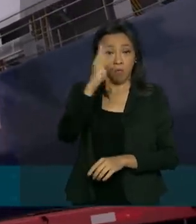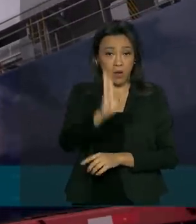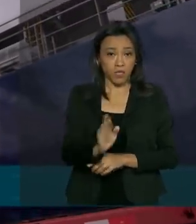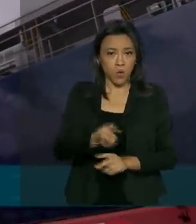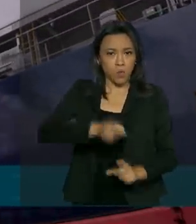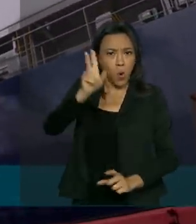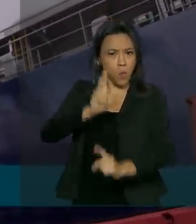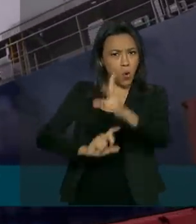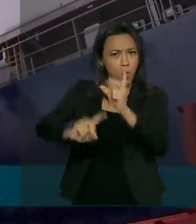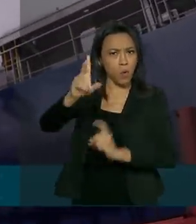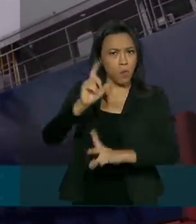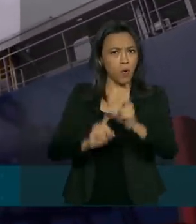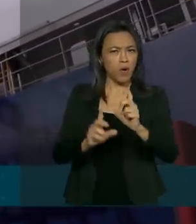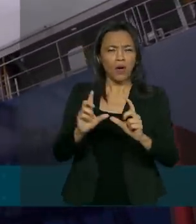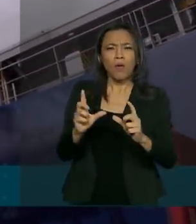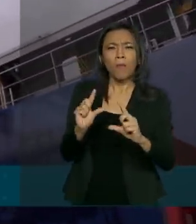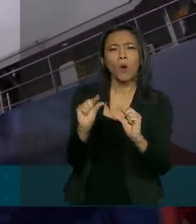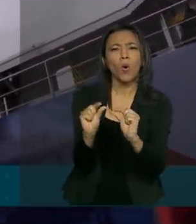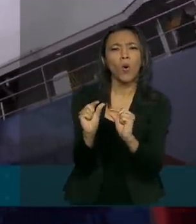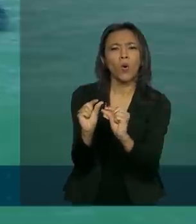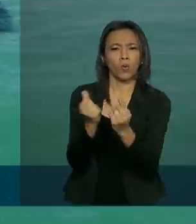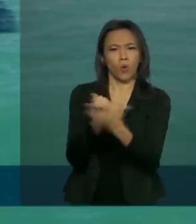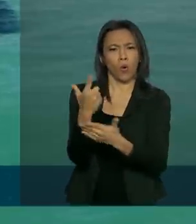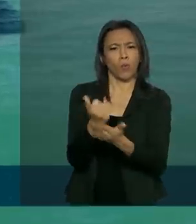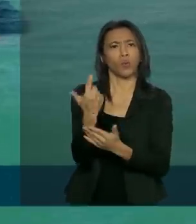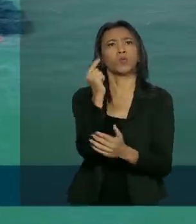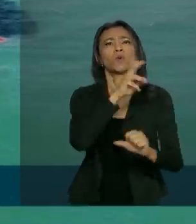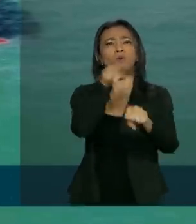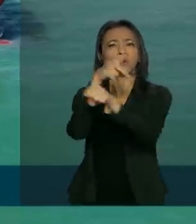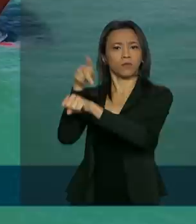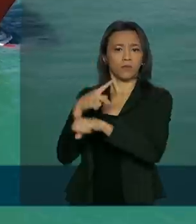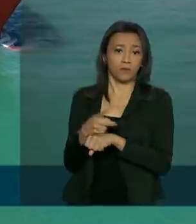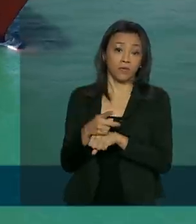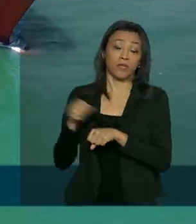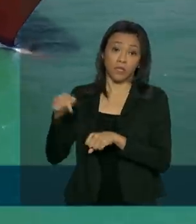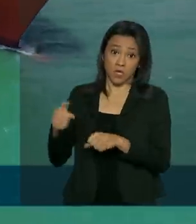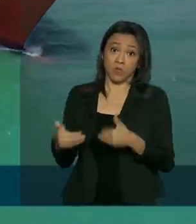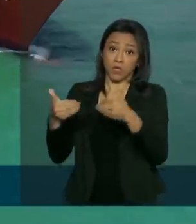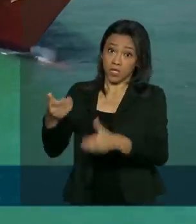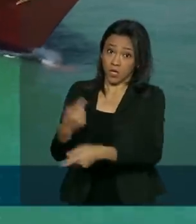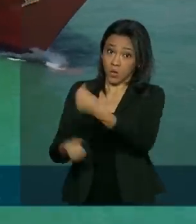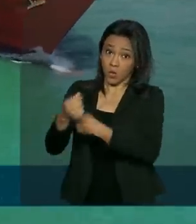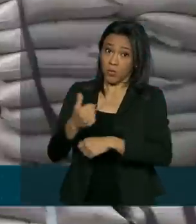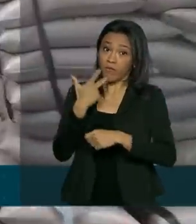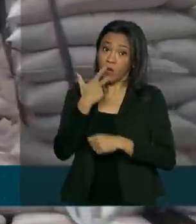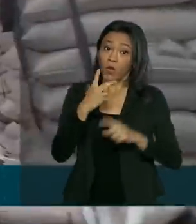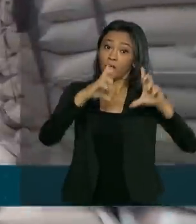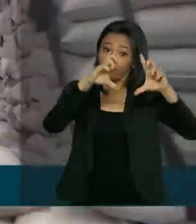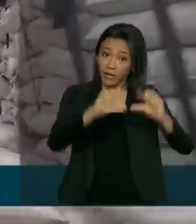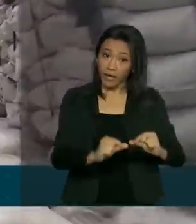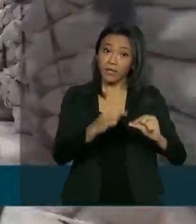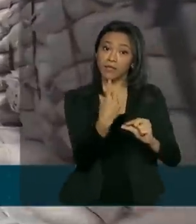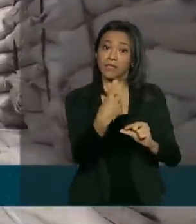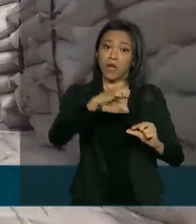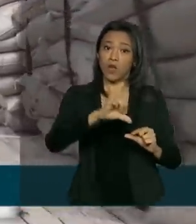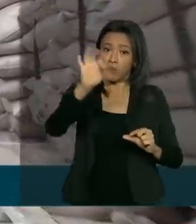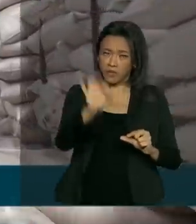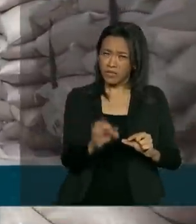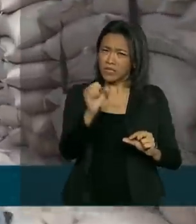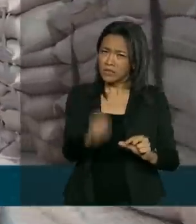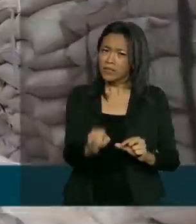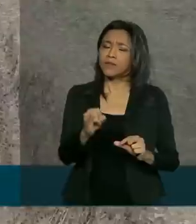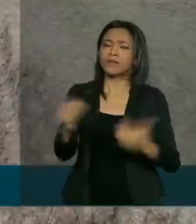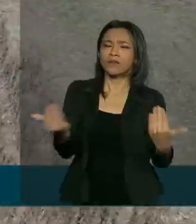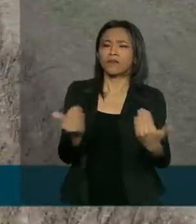aquilo que comprou de outros países. De acordo com o Ministério da Economia, houve queda de 19% no saldo se comparado ao mesmo